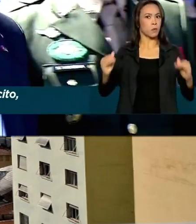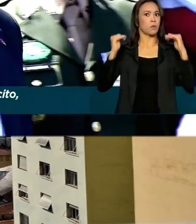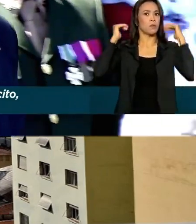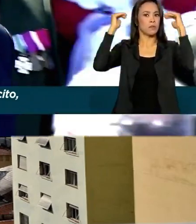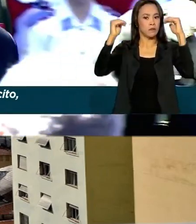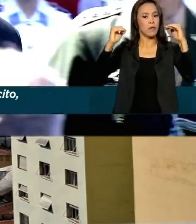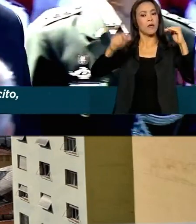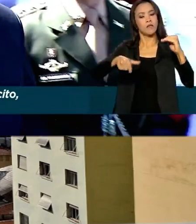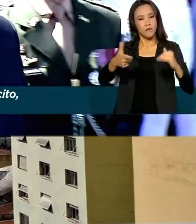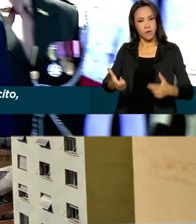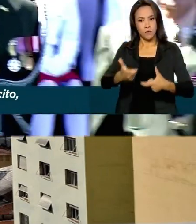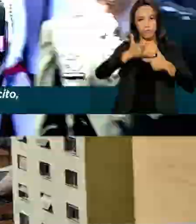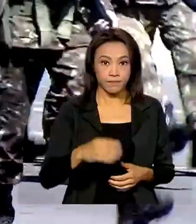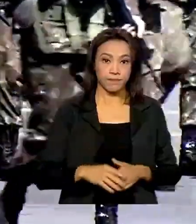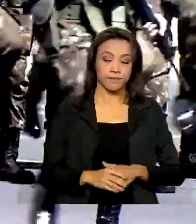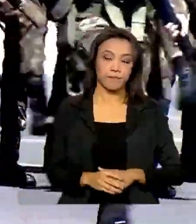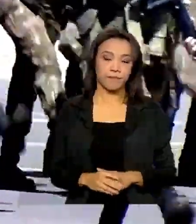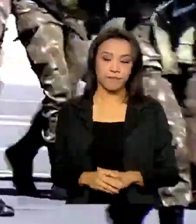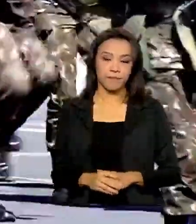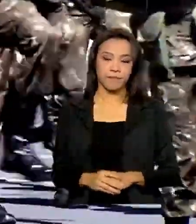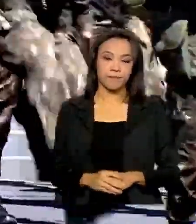Duque de Caxias. Vamos observar.